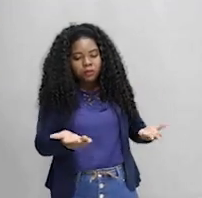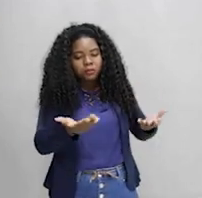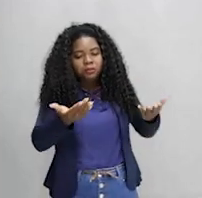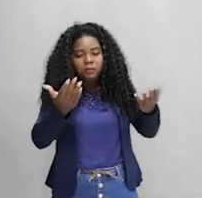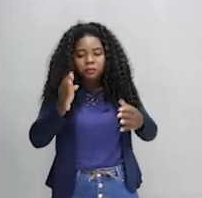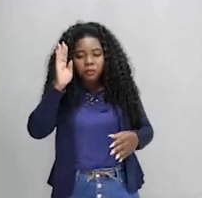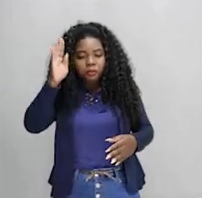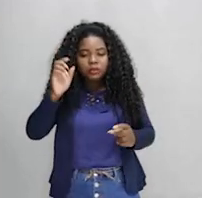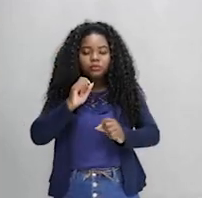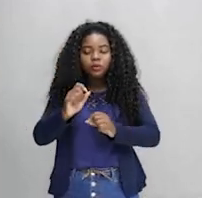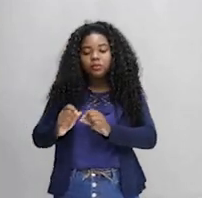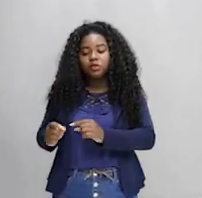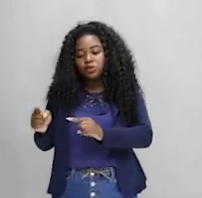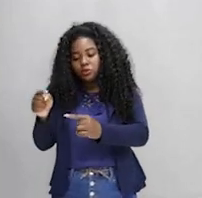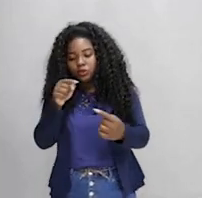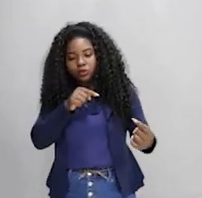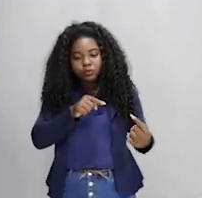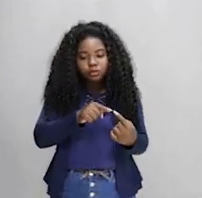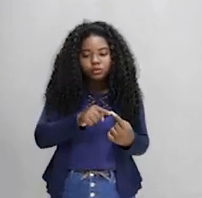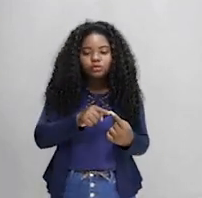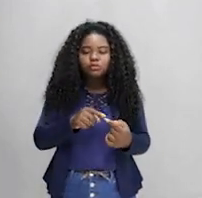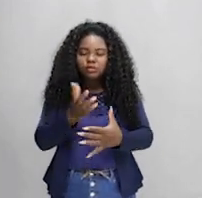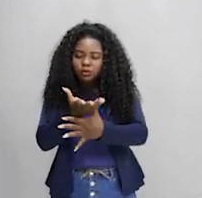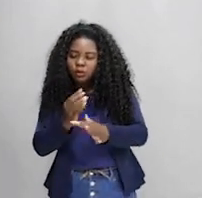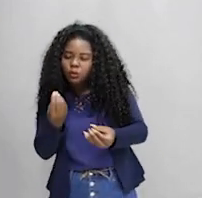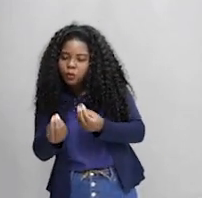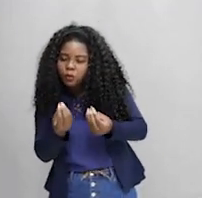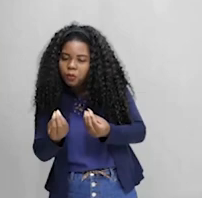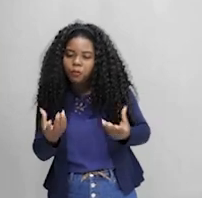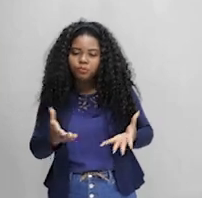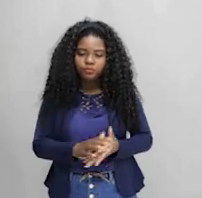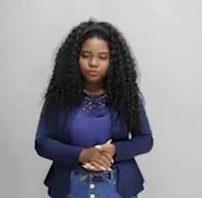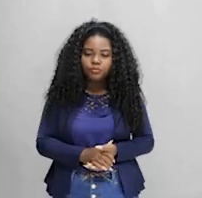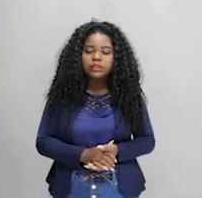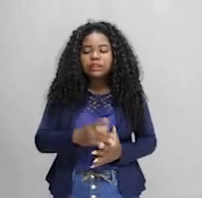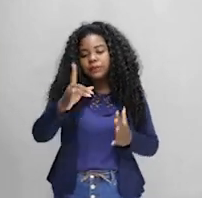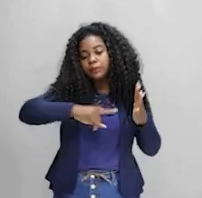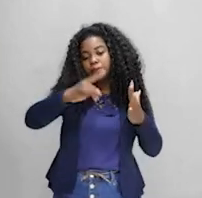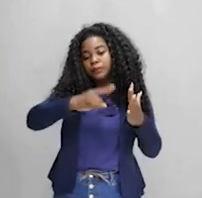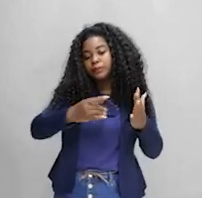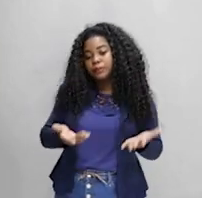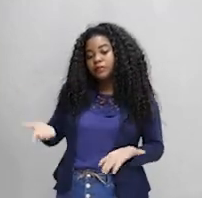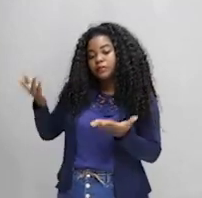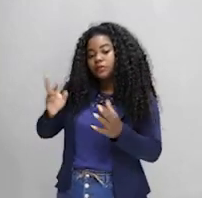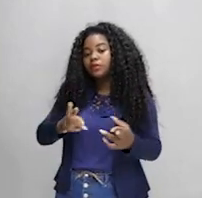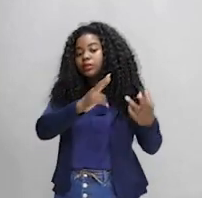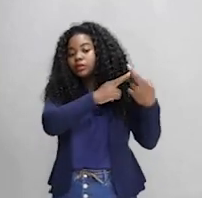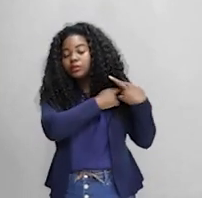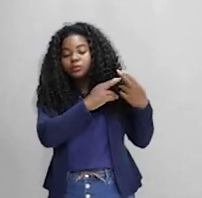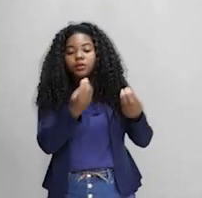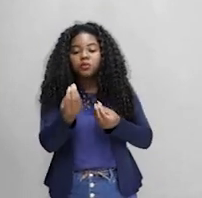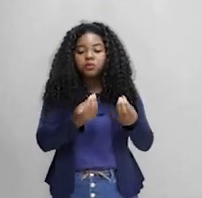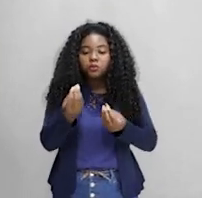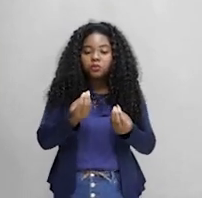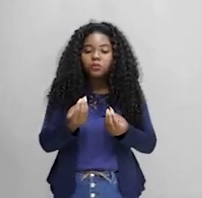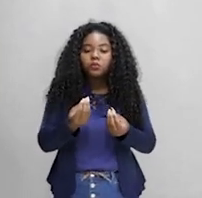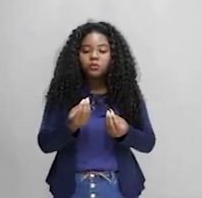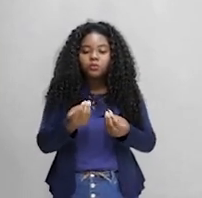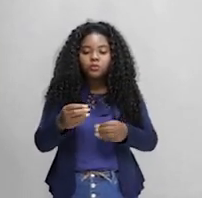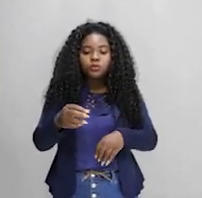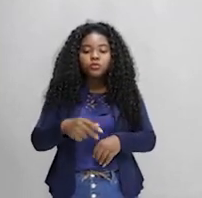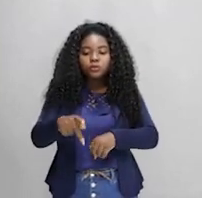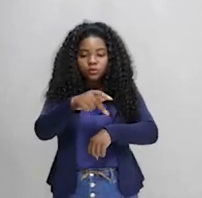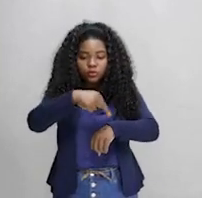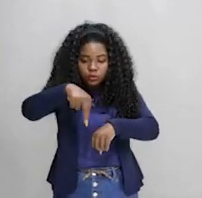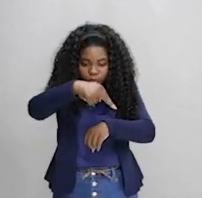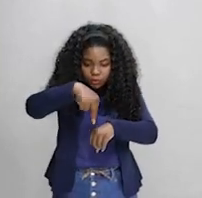medidas contra o aquecimento global. Então, o Protocolo de Quioto, ele vai estabelecer responsabilidades, principalmente, sobre as grandes nações. O que